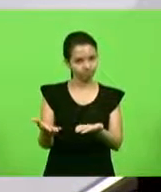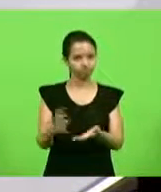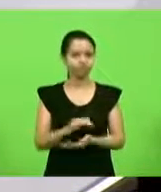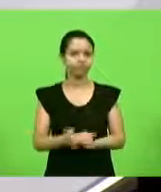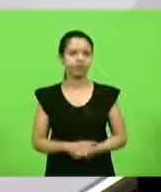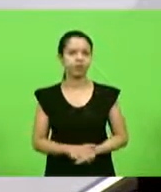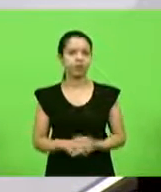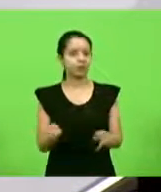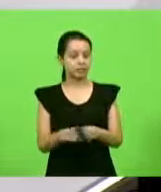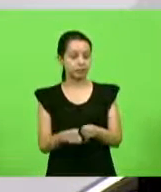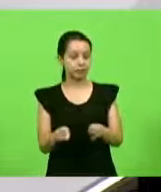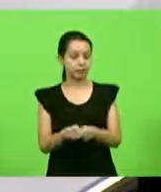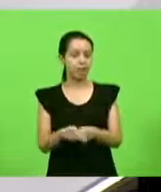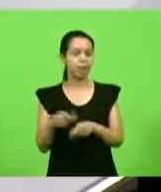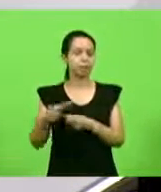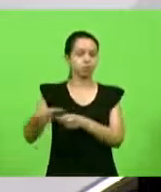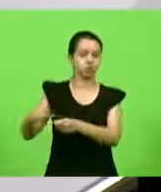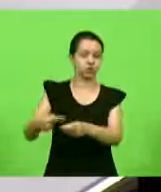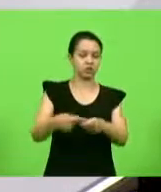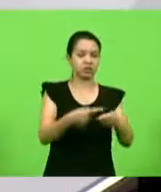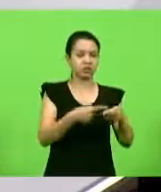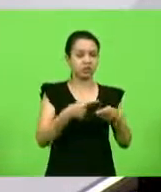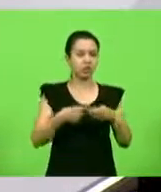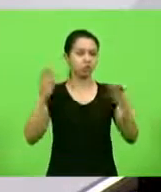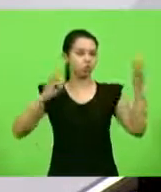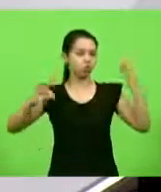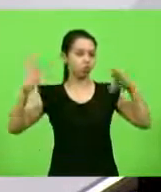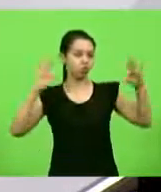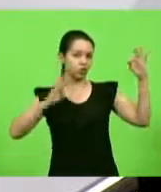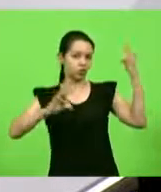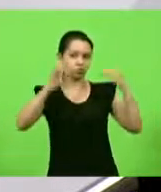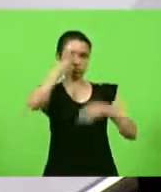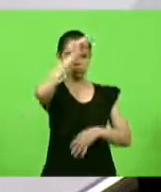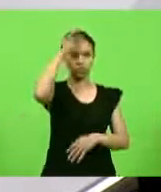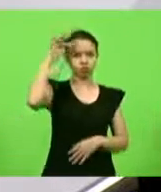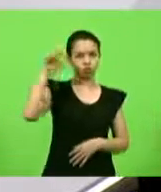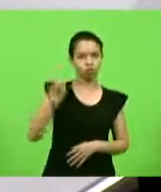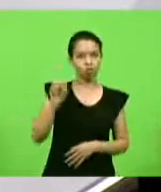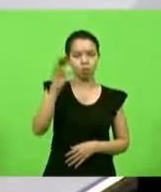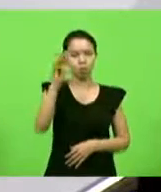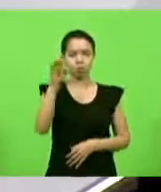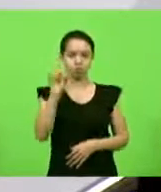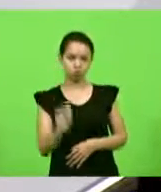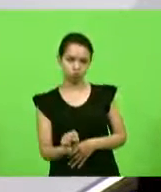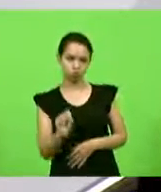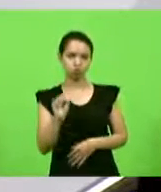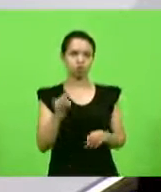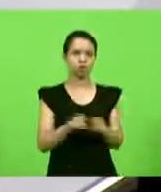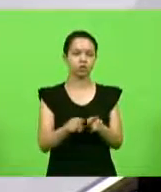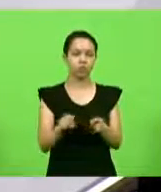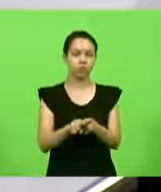ao municípios turistas, como é caso de São Francisco do Sul, de Barra do Sul e própria Aracuaria.